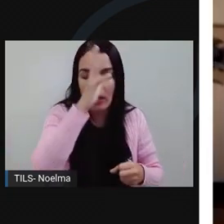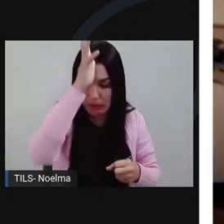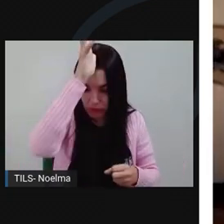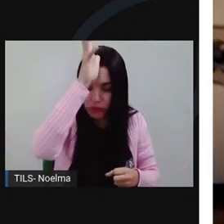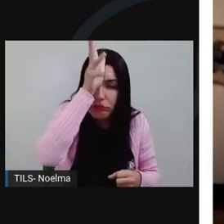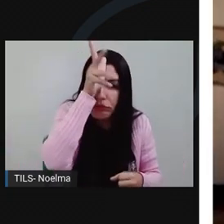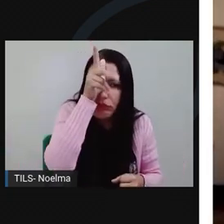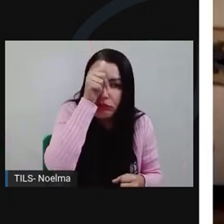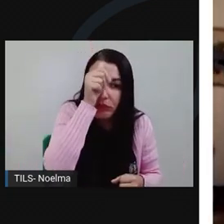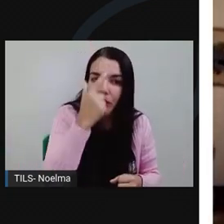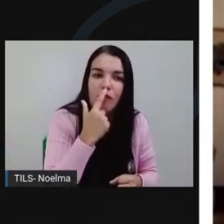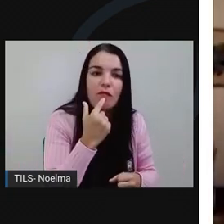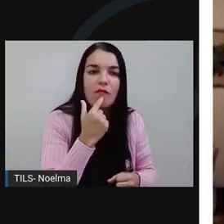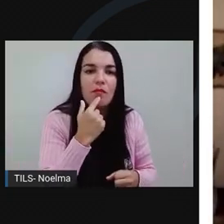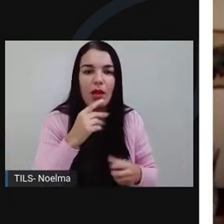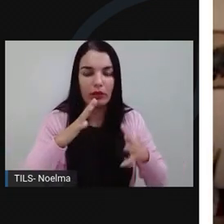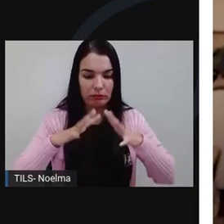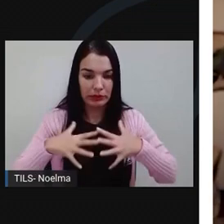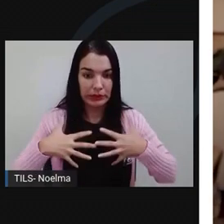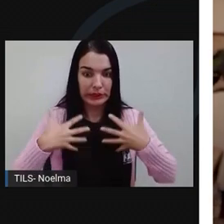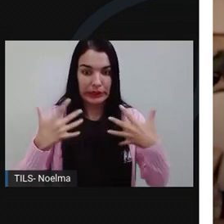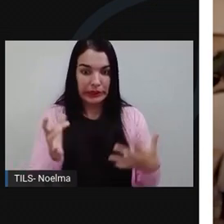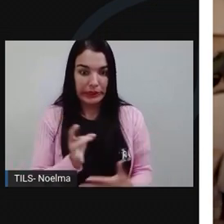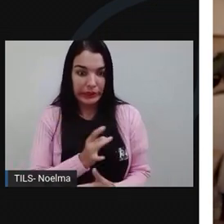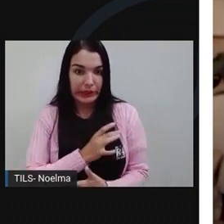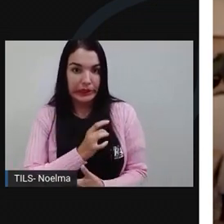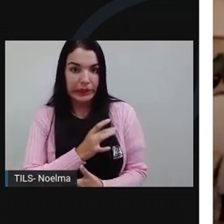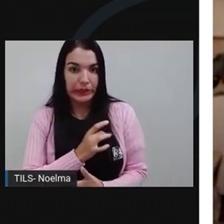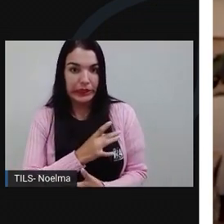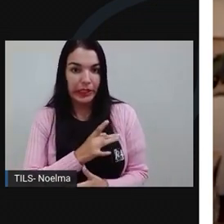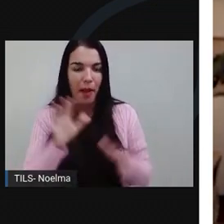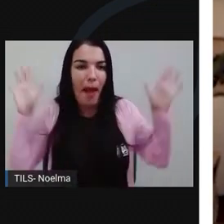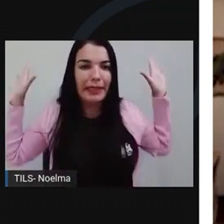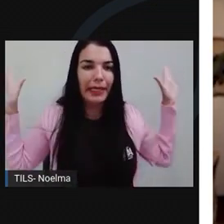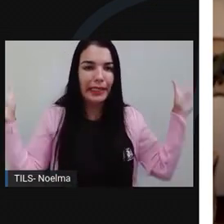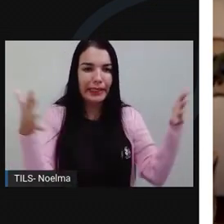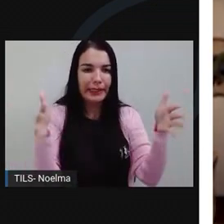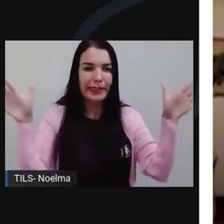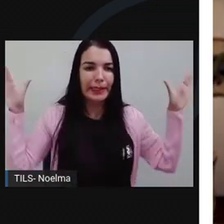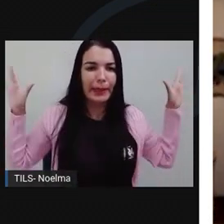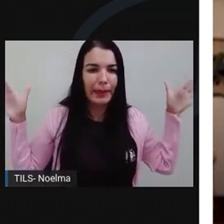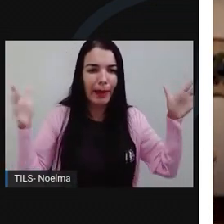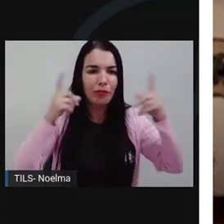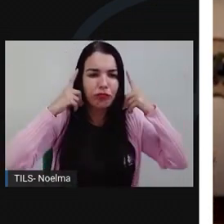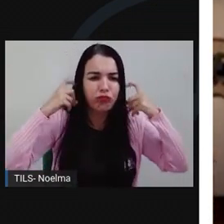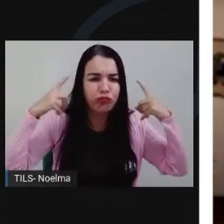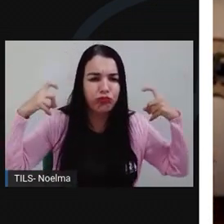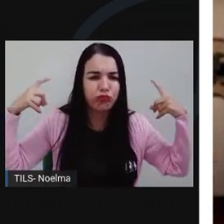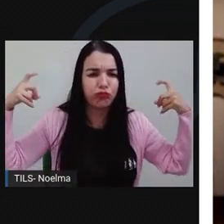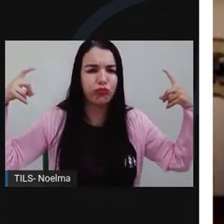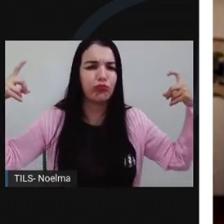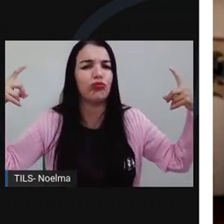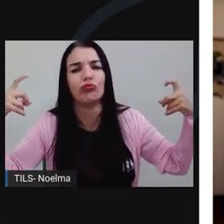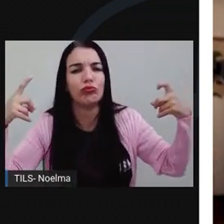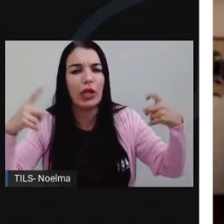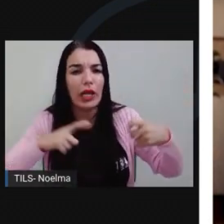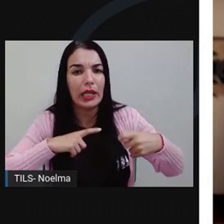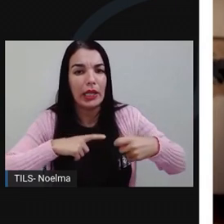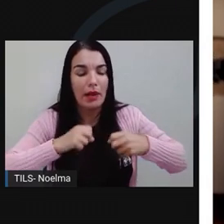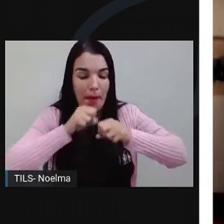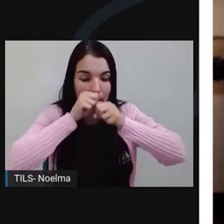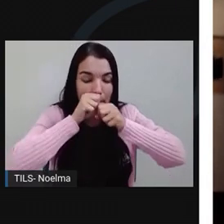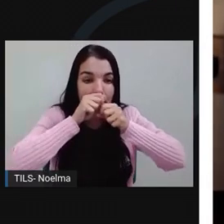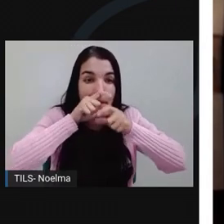vermelha e aspecto ameaçador. Bateu as asas barulhentamente, abriu o bico e